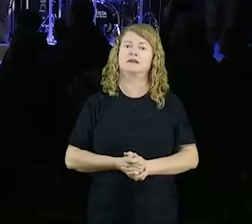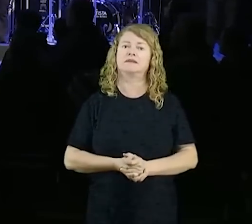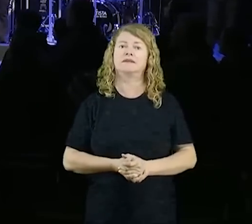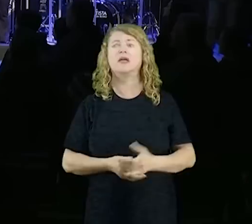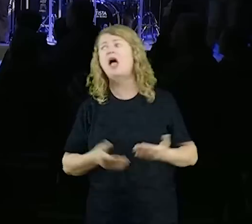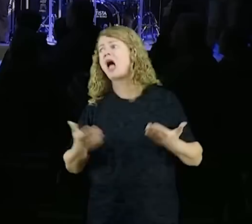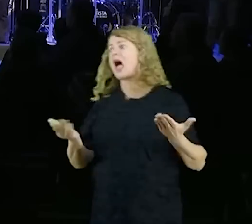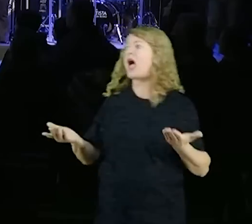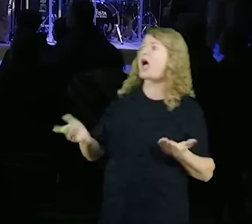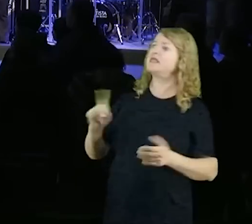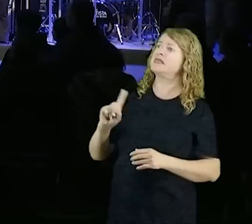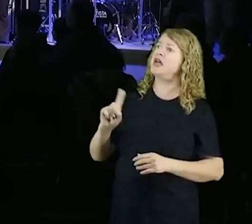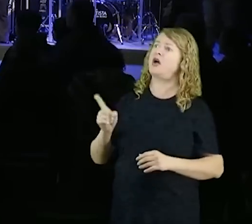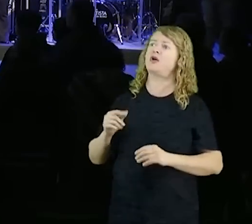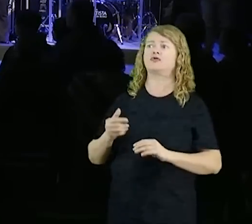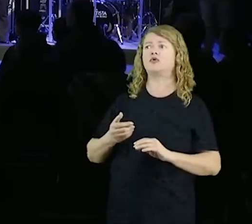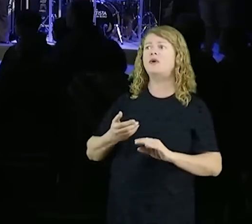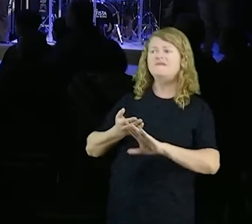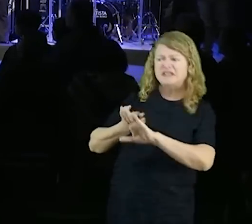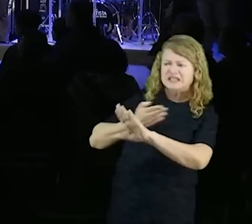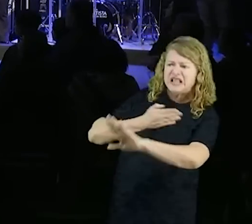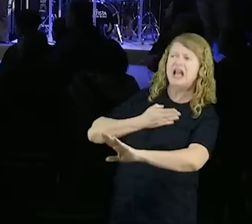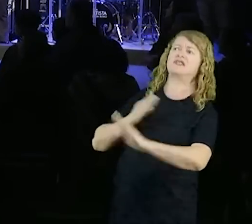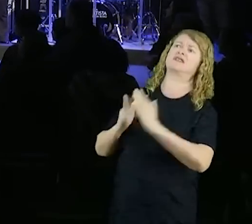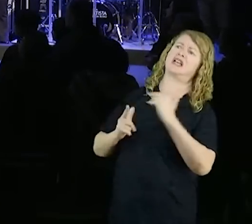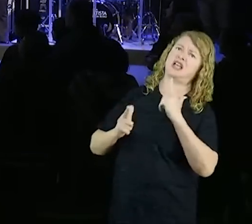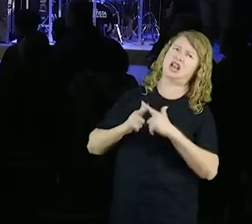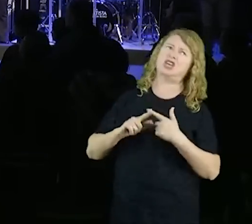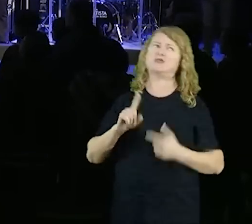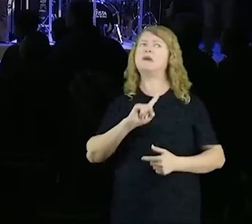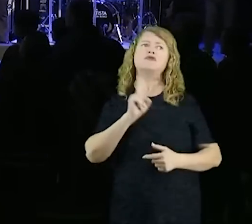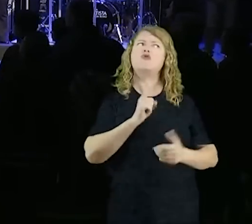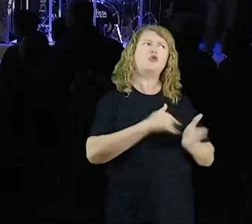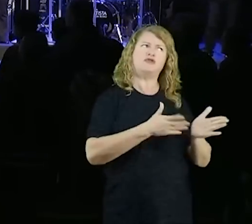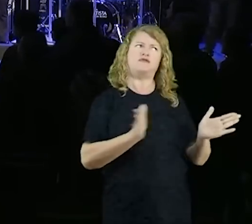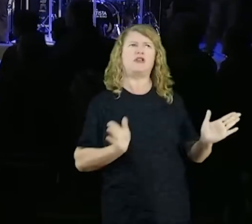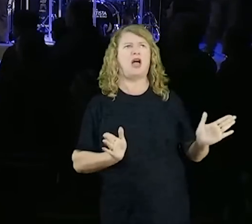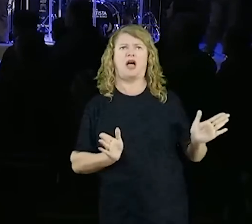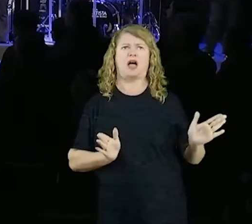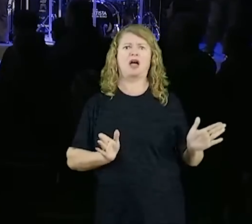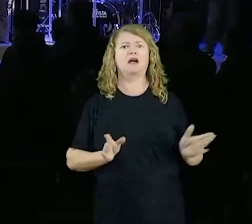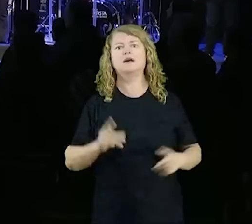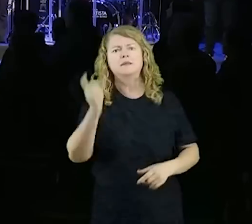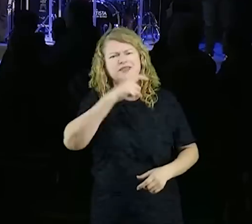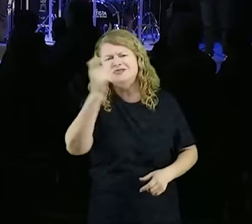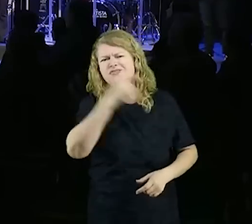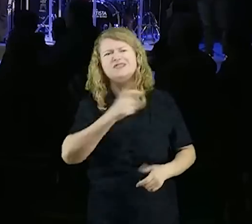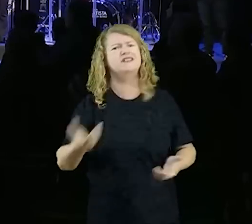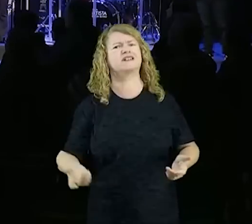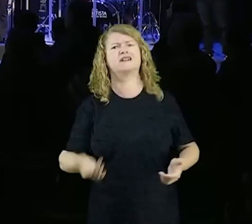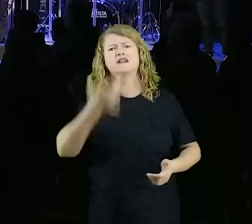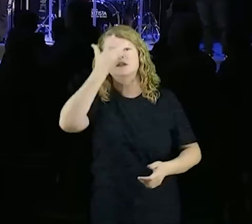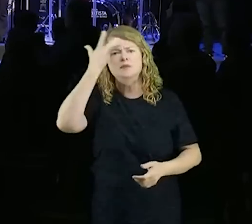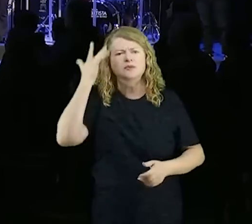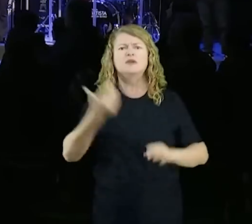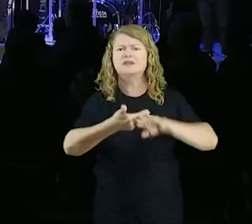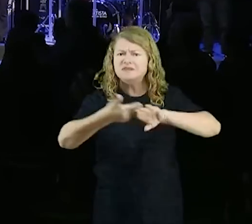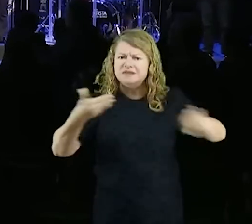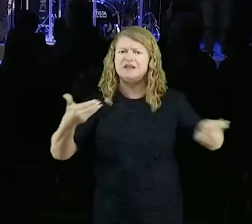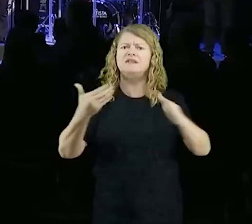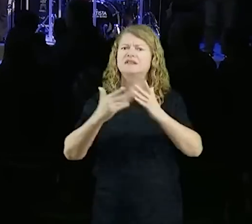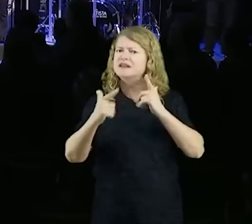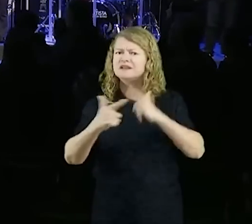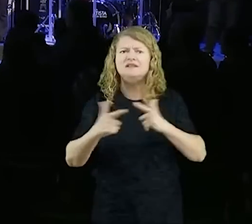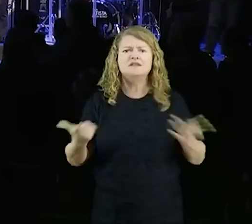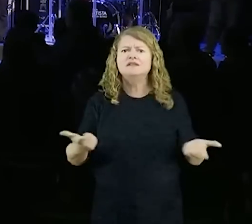eu estou afastado, mas não estou desfiado, é a mentira da história, não tem jeito, pessoa que está longe da igreja, quem